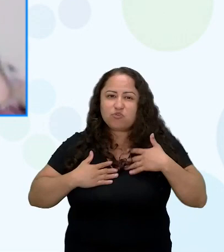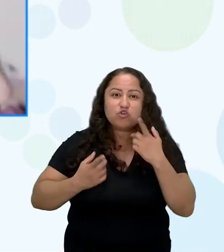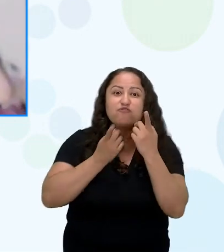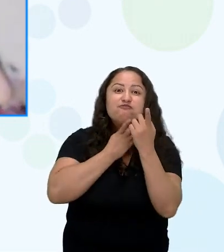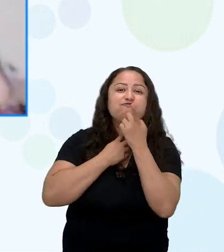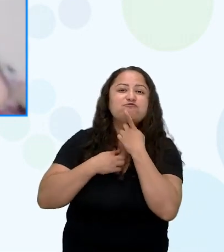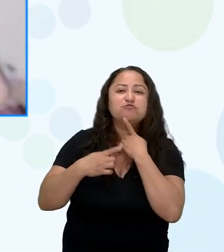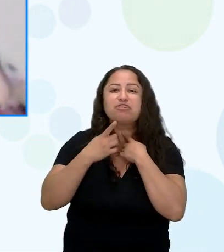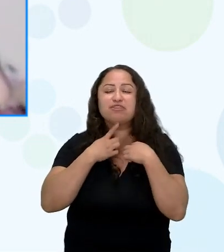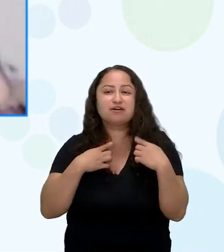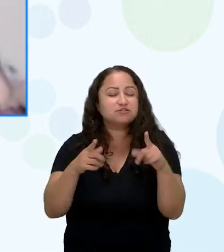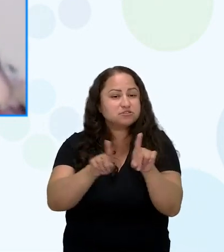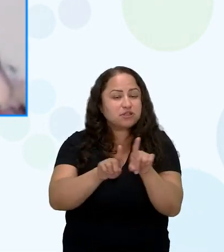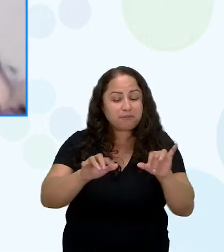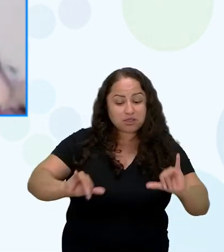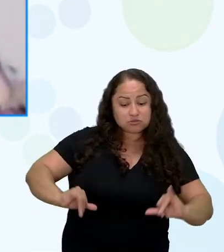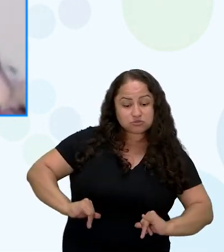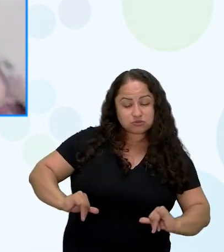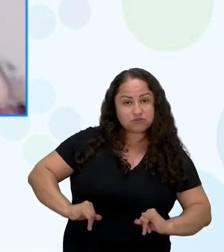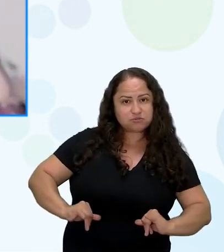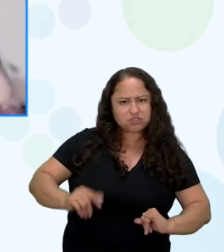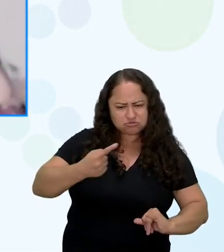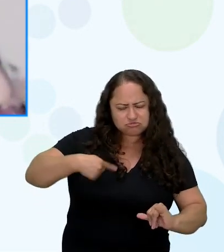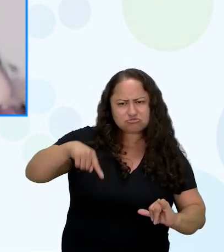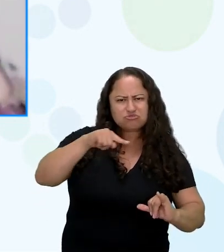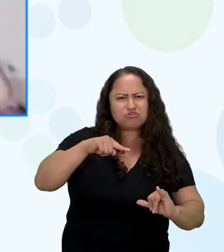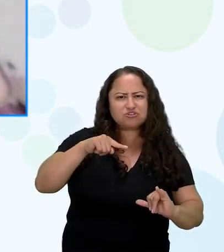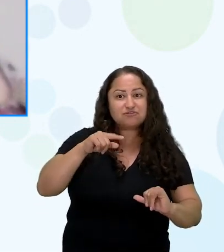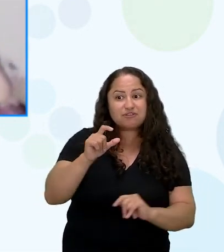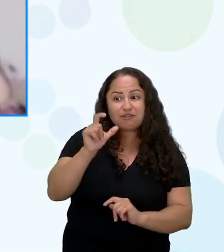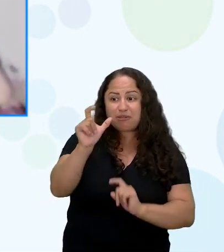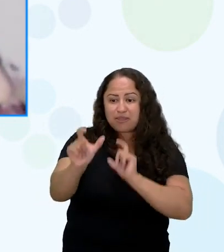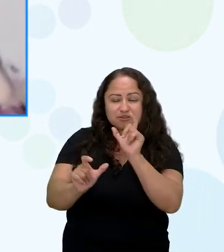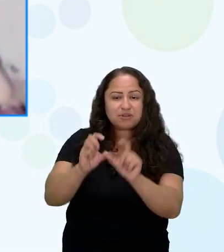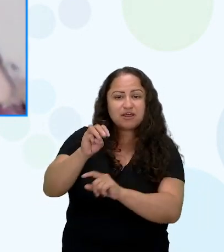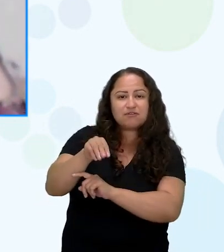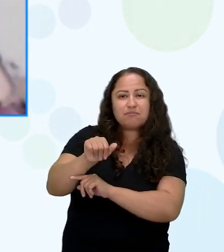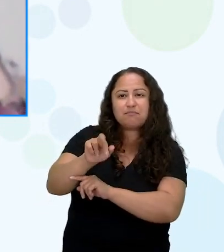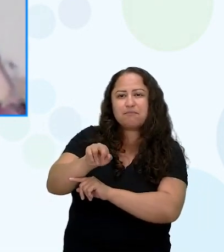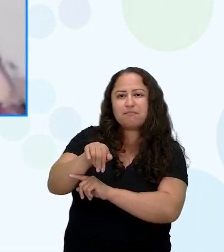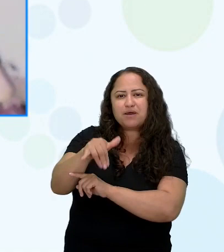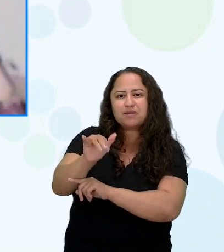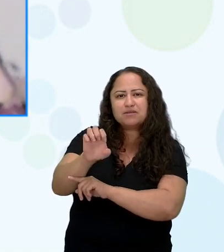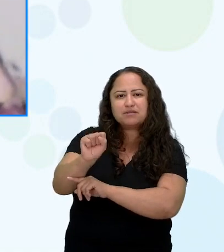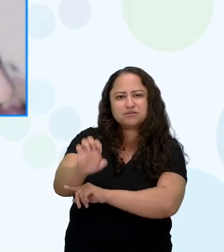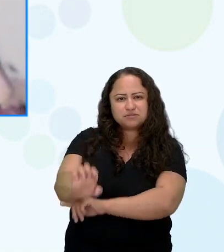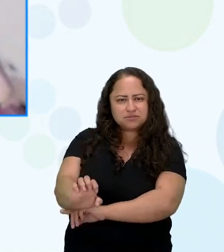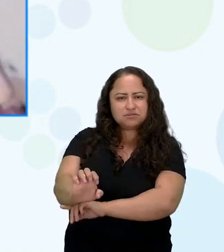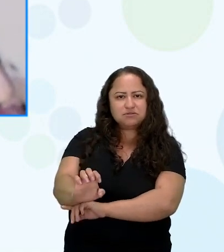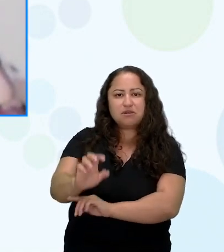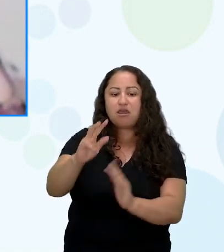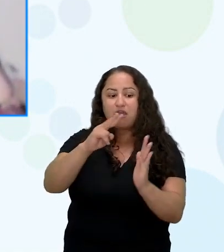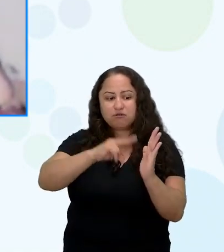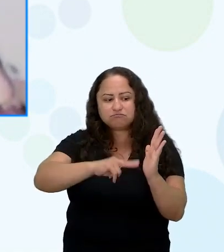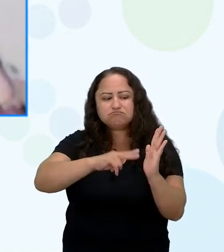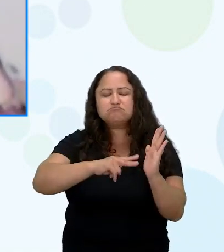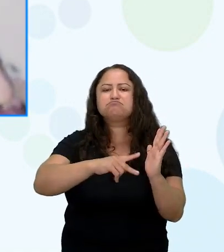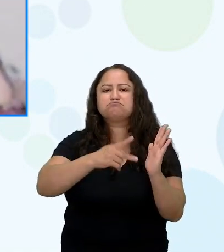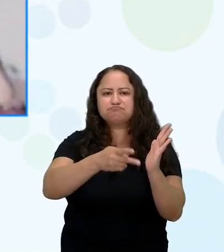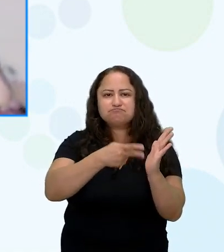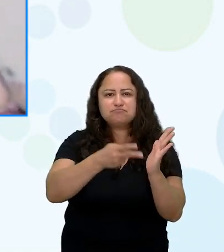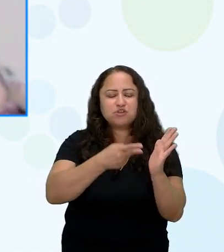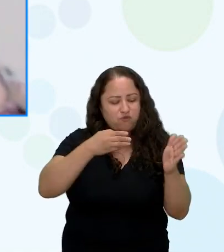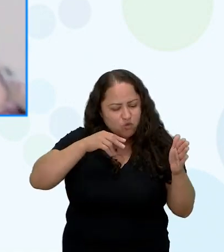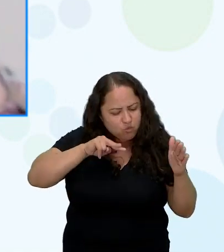sofrimento então a gente vê muito isso nas palavras de Marisa então é um livro realmente que dá pra se